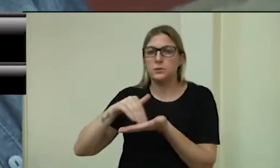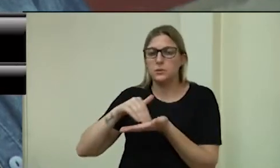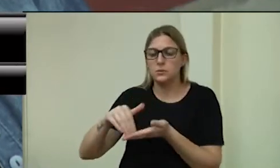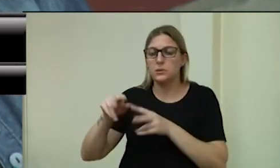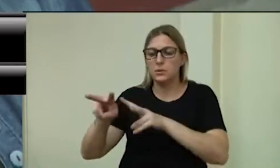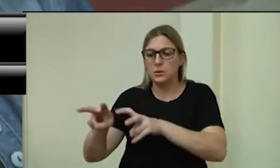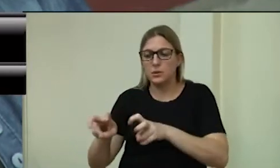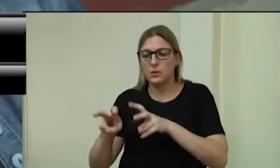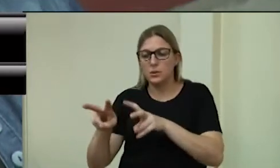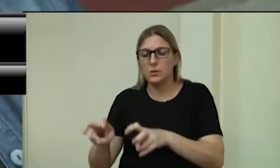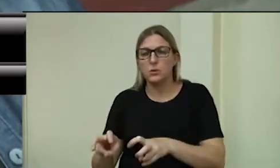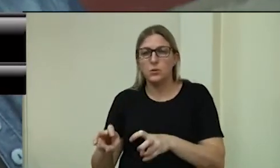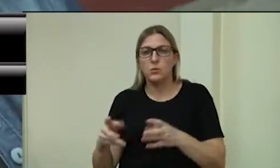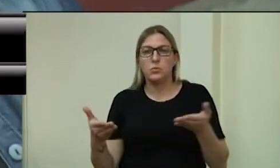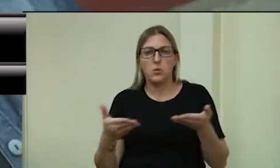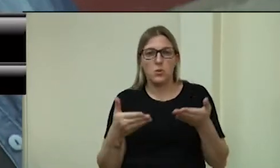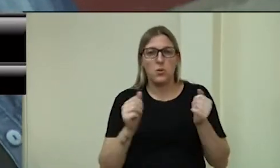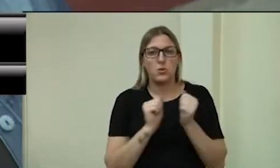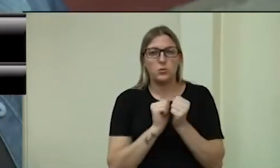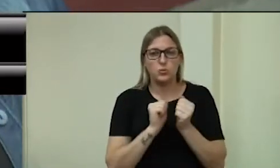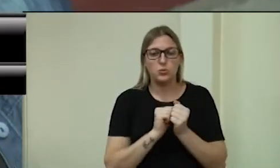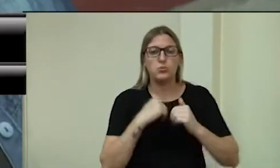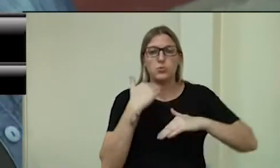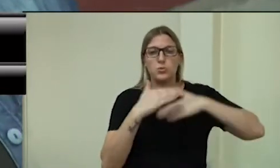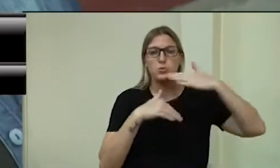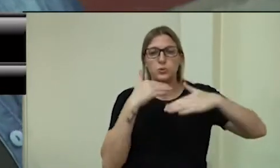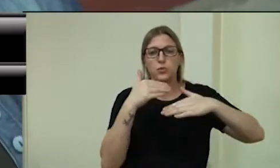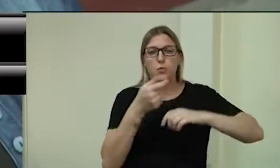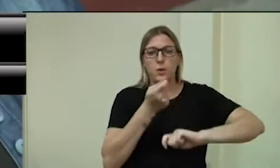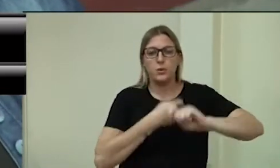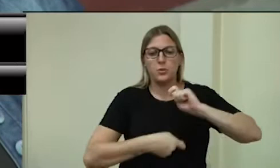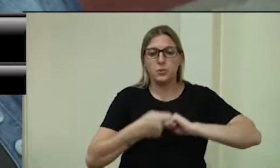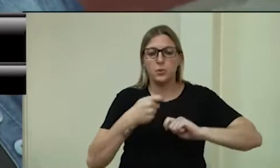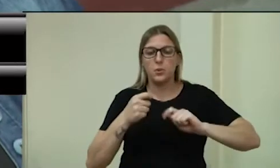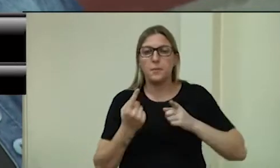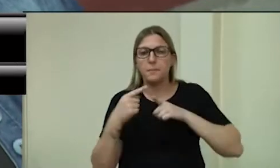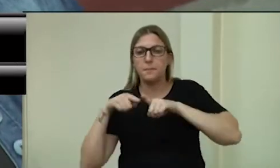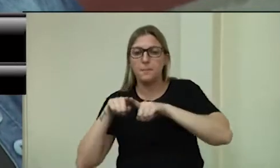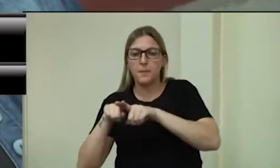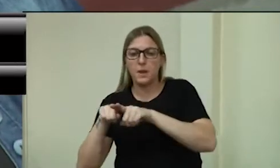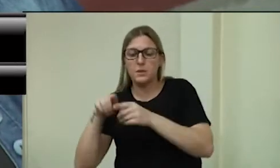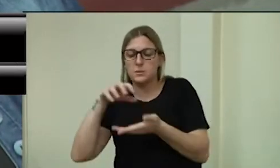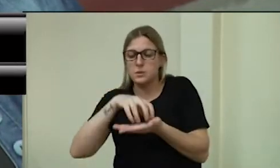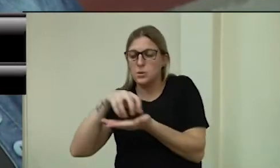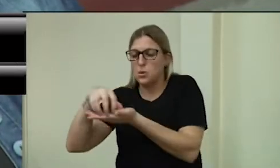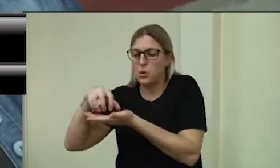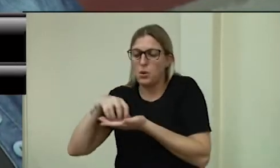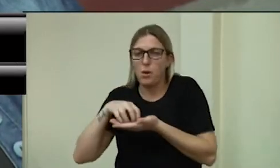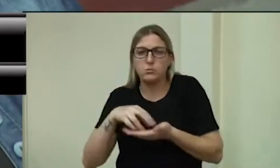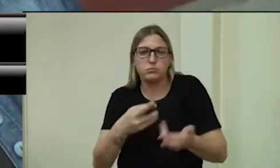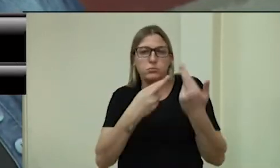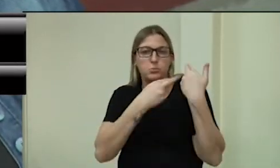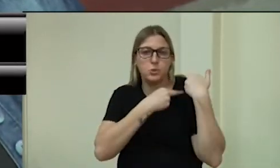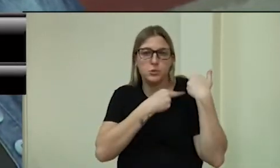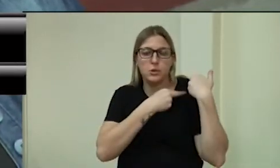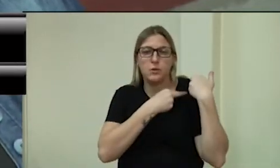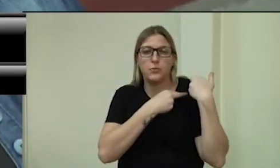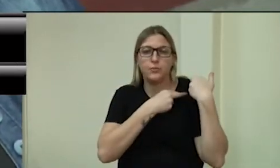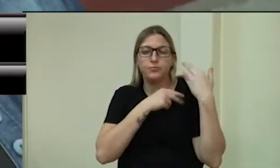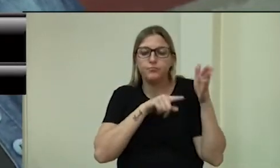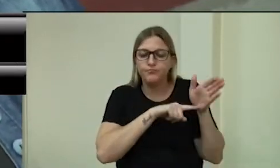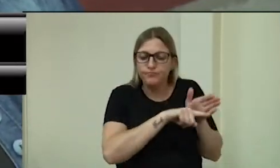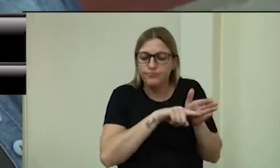atualmente lotada junto ao desenvolvimento econômico, em parceria com demais órgãos e entidades responsáveis, um